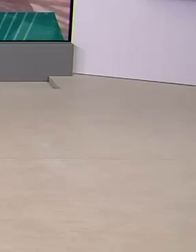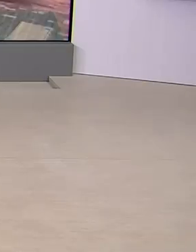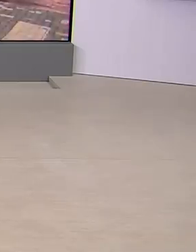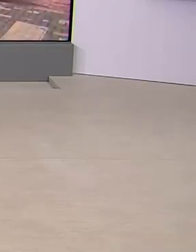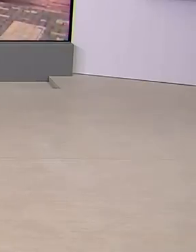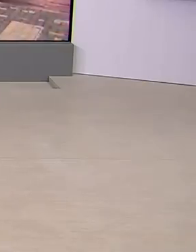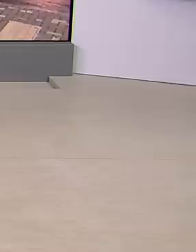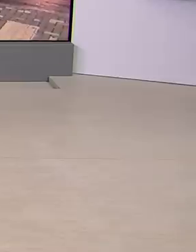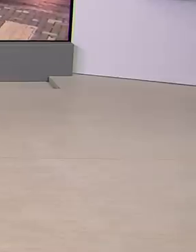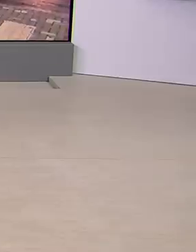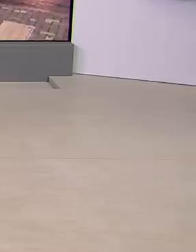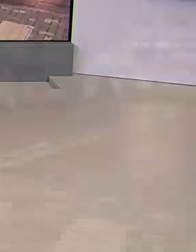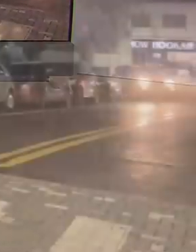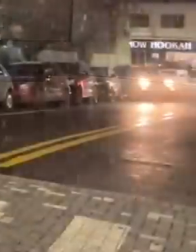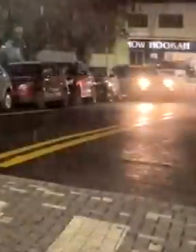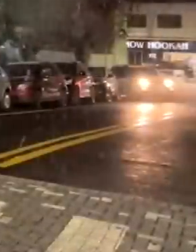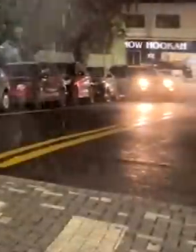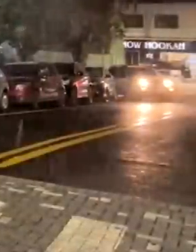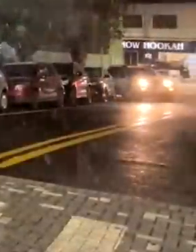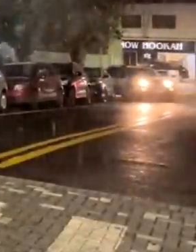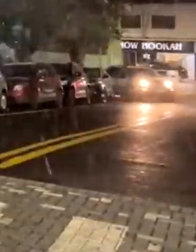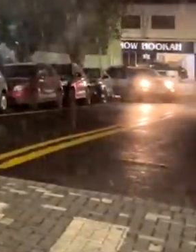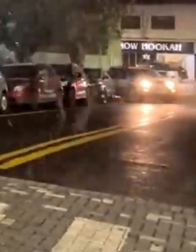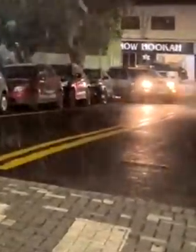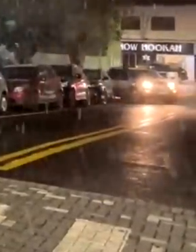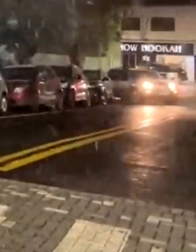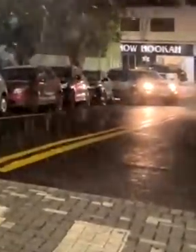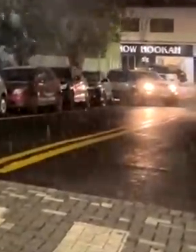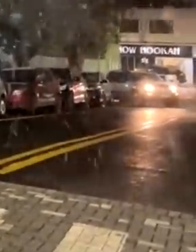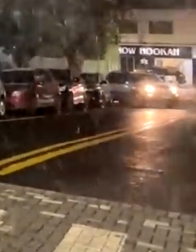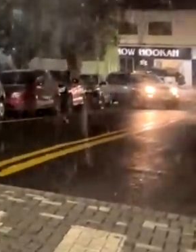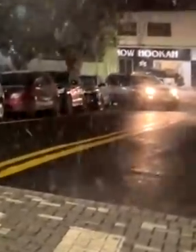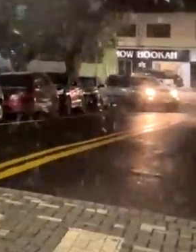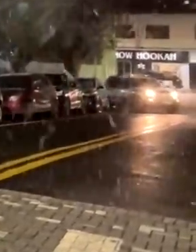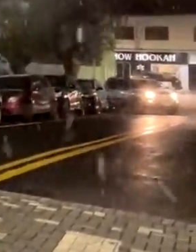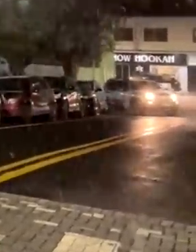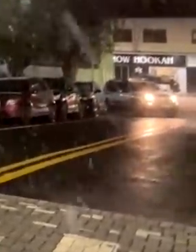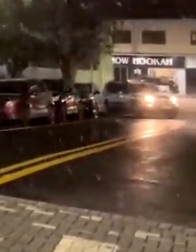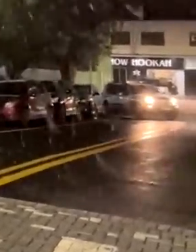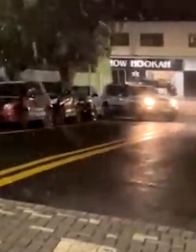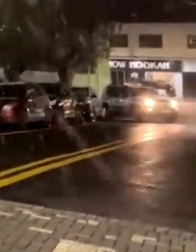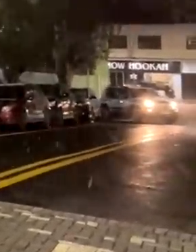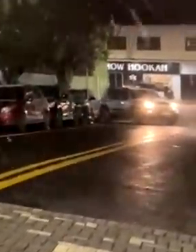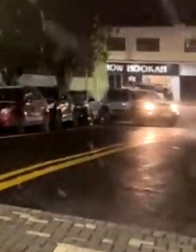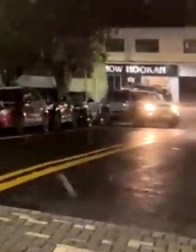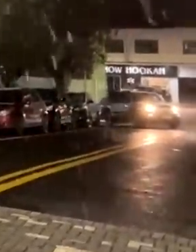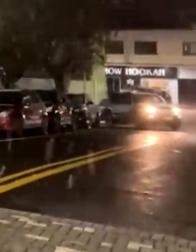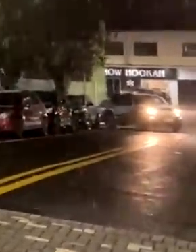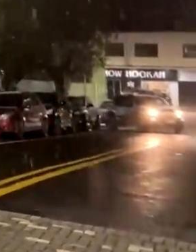até amanhã. Tchau. Tchau. Tchau. Tchau.